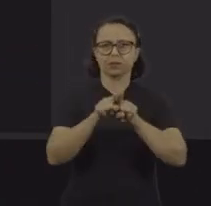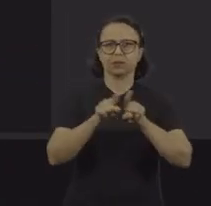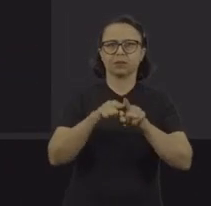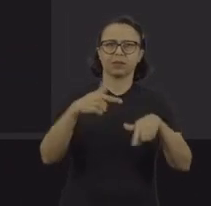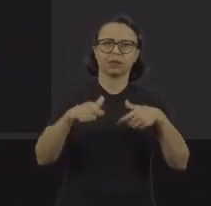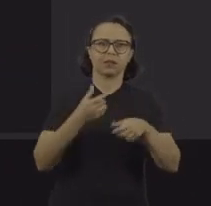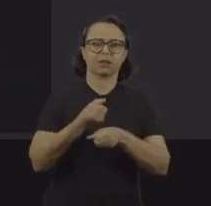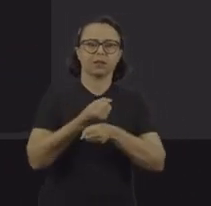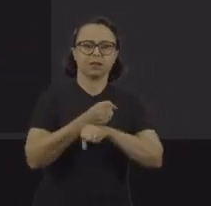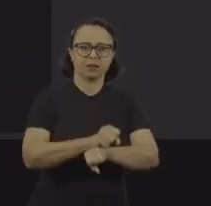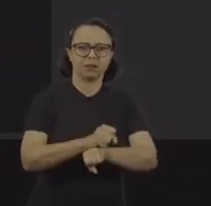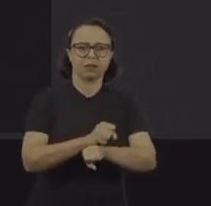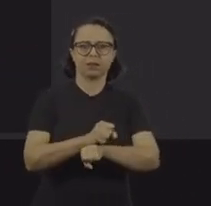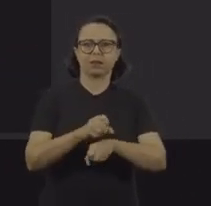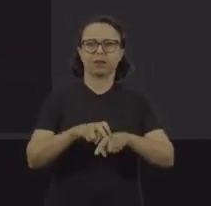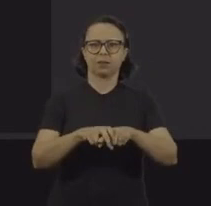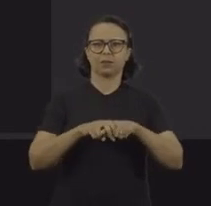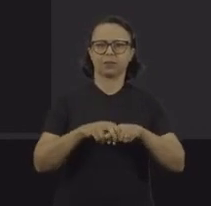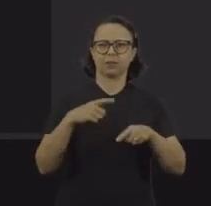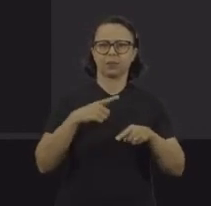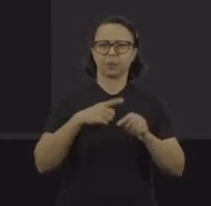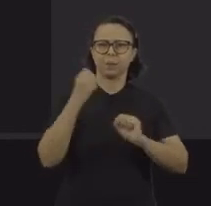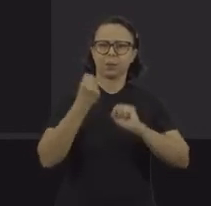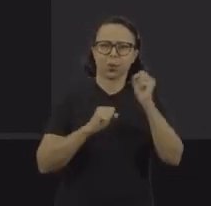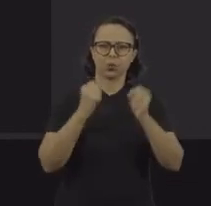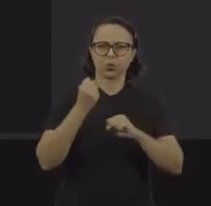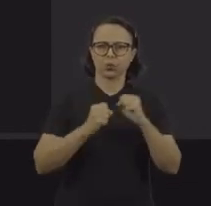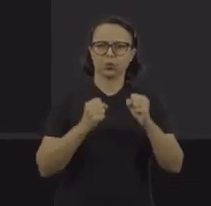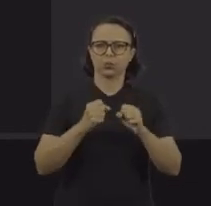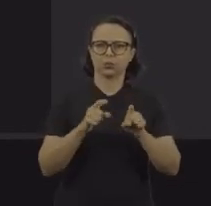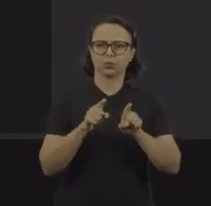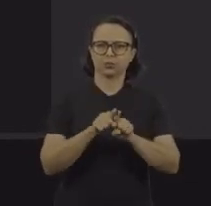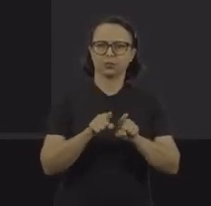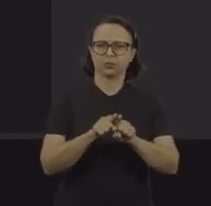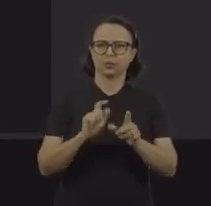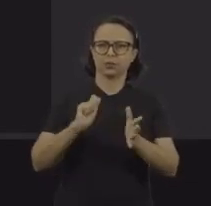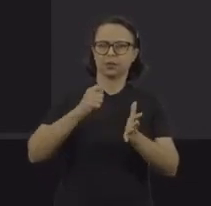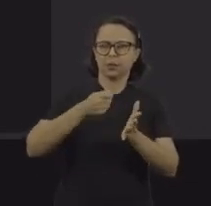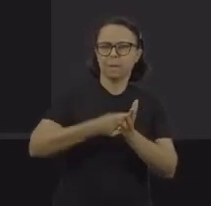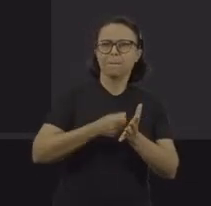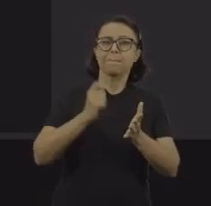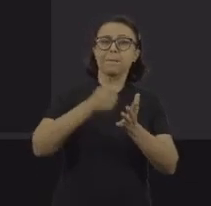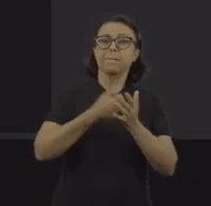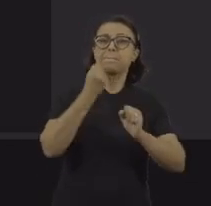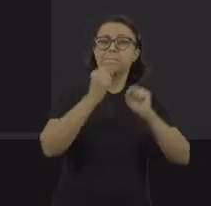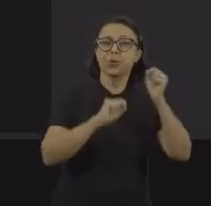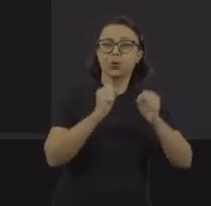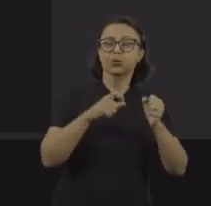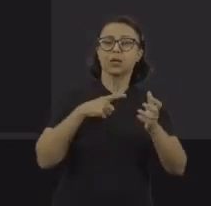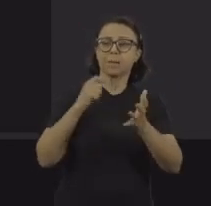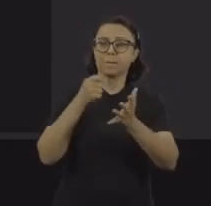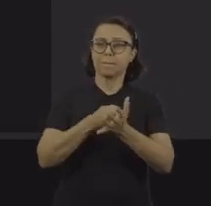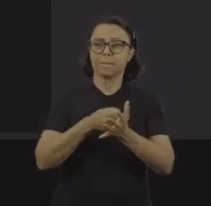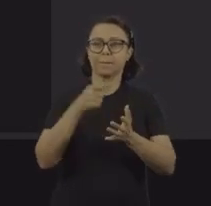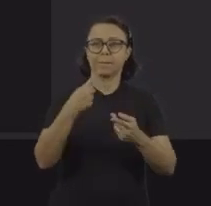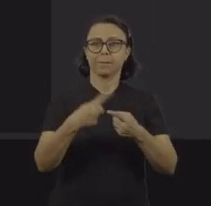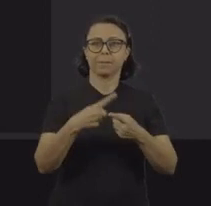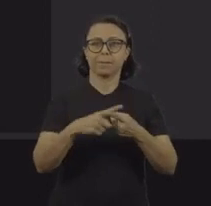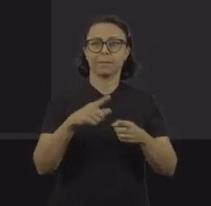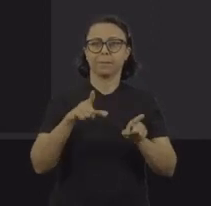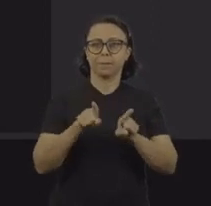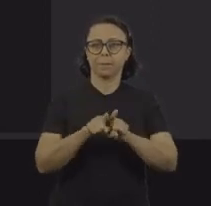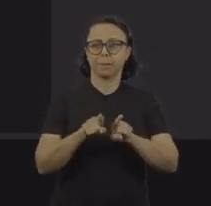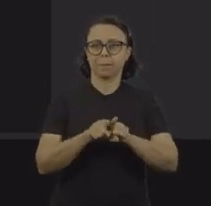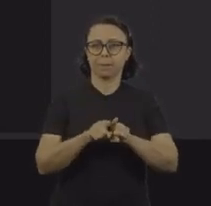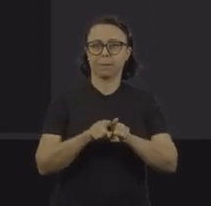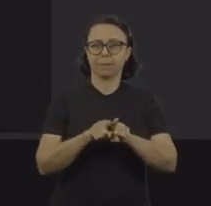escravo por produção, do pagamento por produção, e aí, nesse caso da jornada Exaustiva, cabe bem